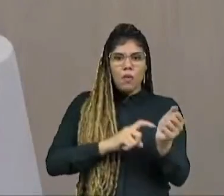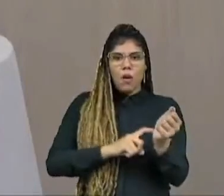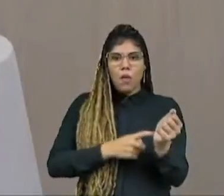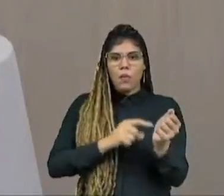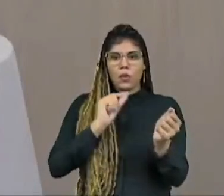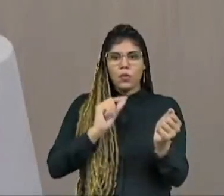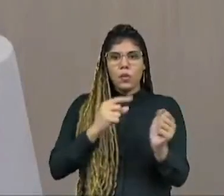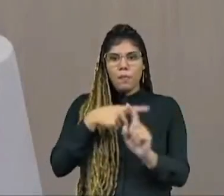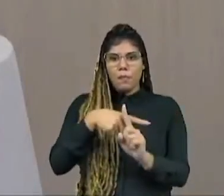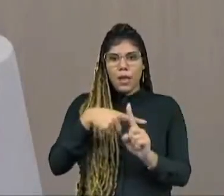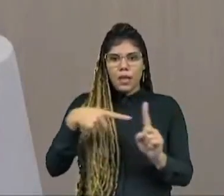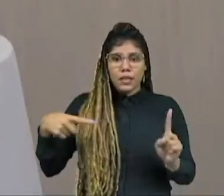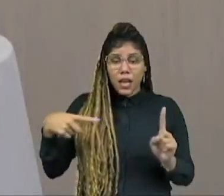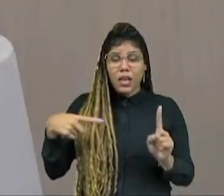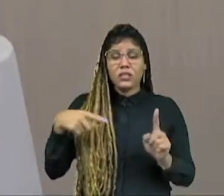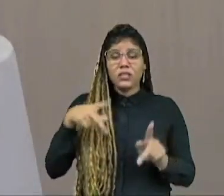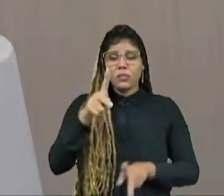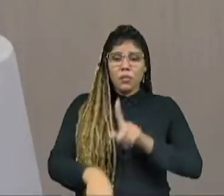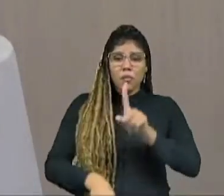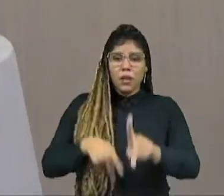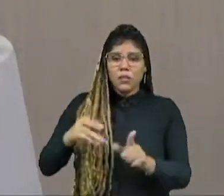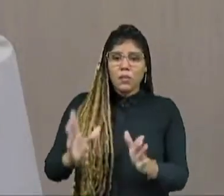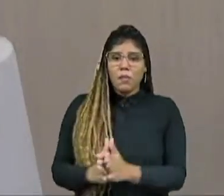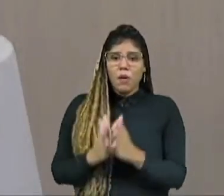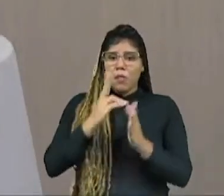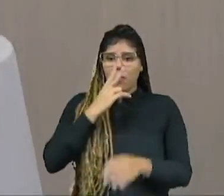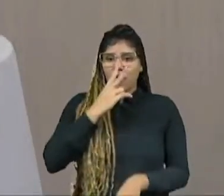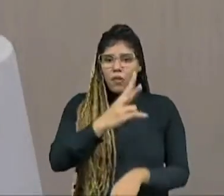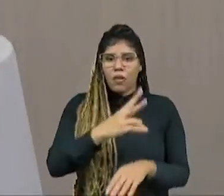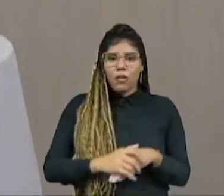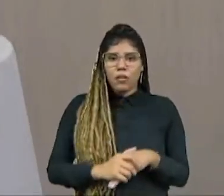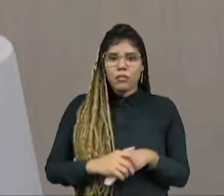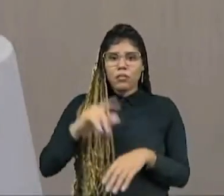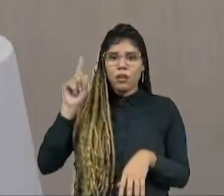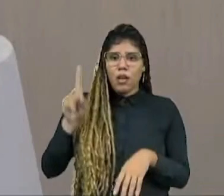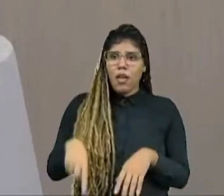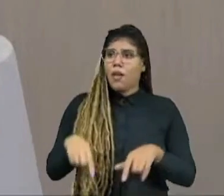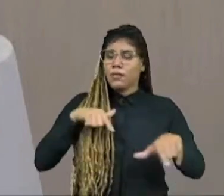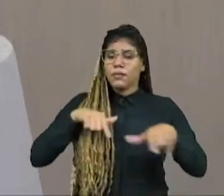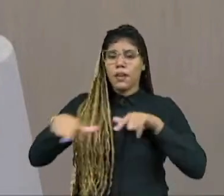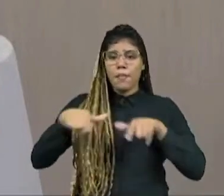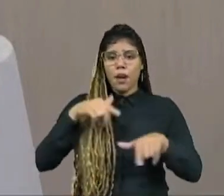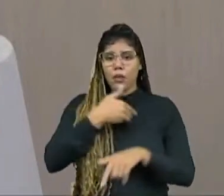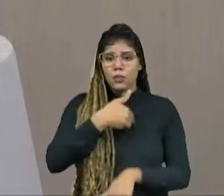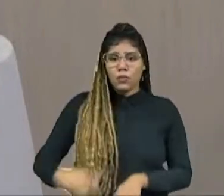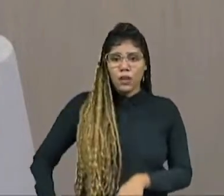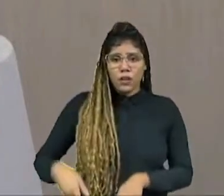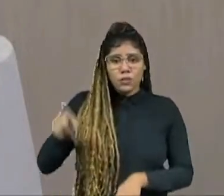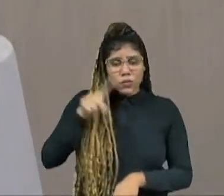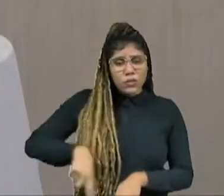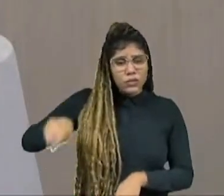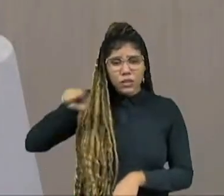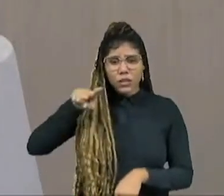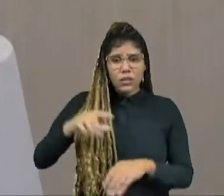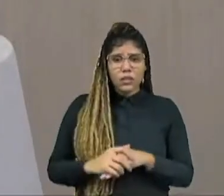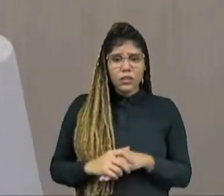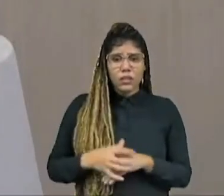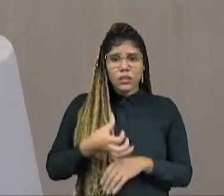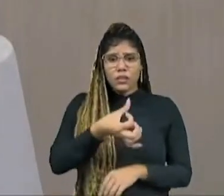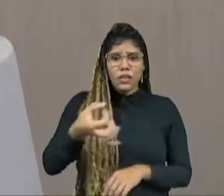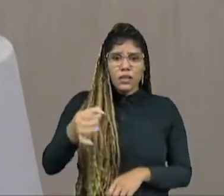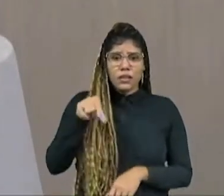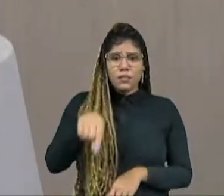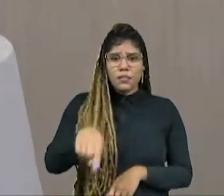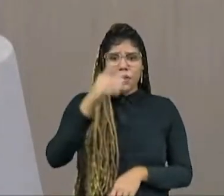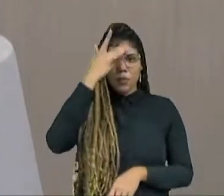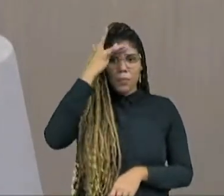Estado com metade da população na linha de pobreza. Essa é a herança do PT no governo. Essa é herança. 60